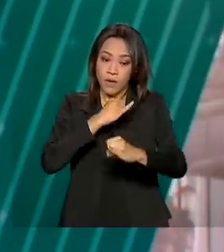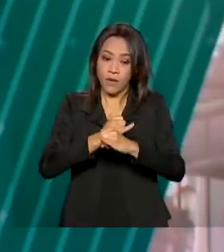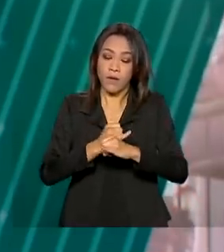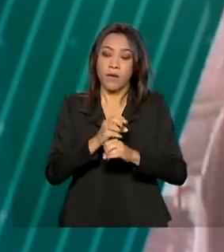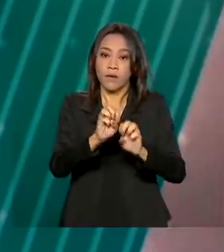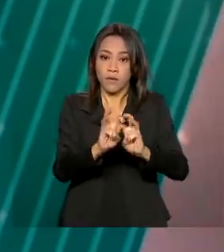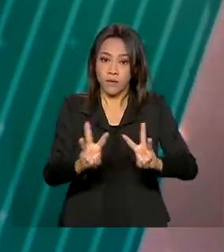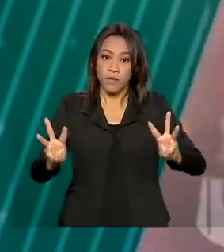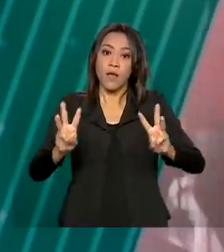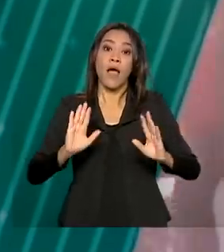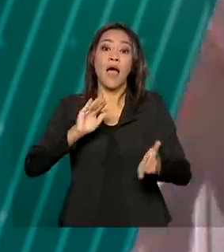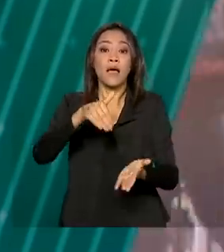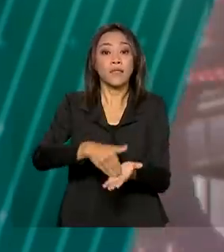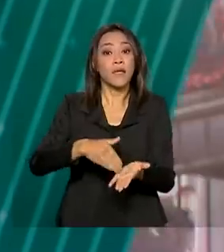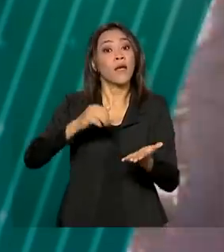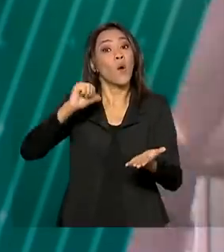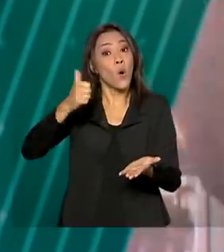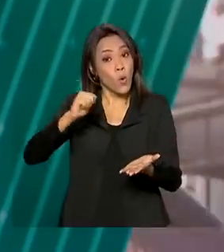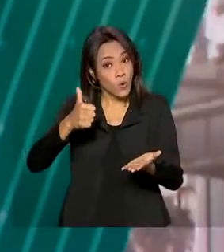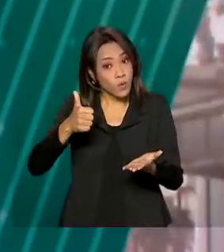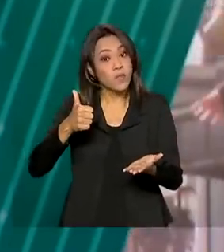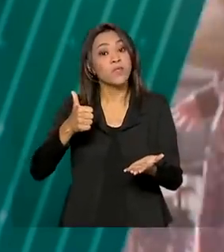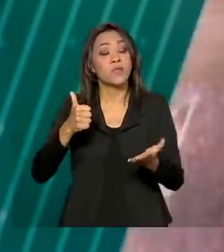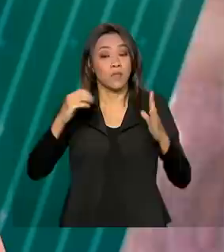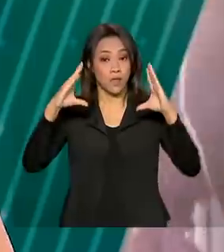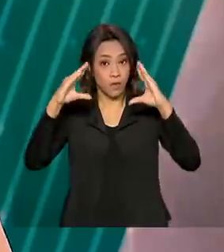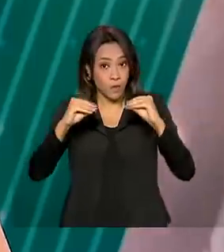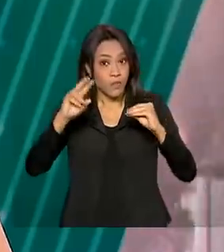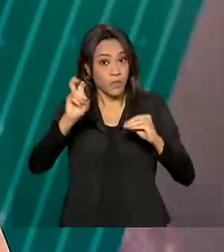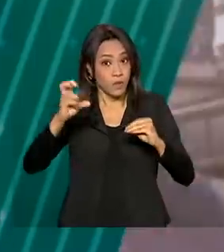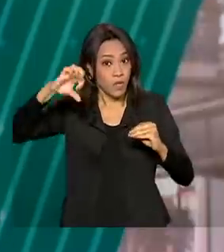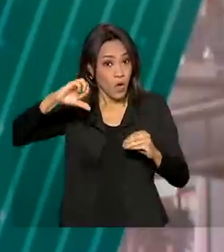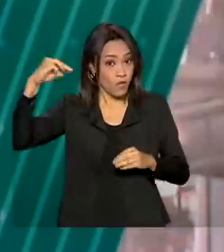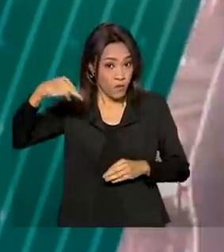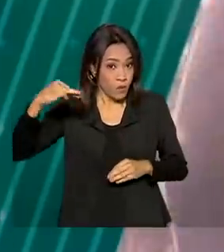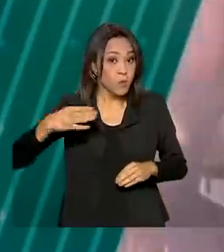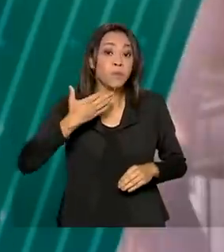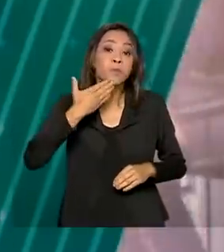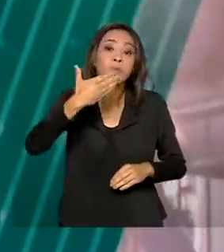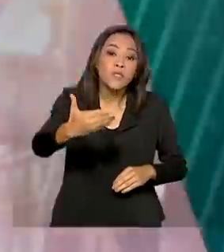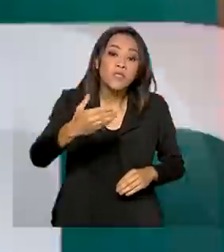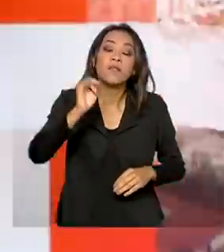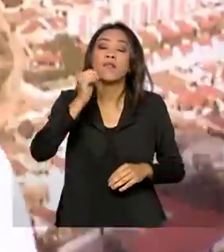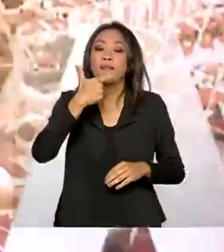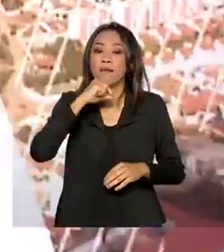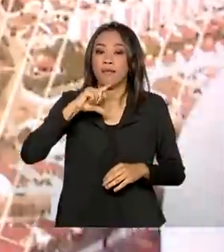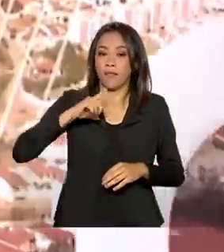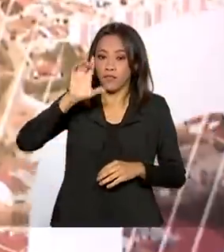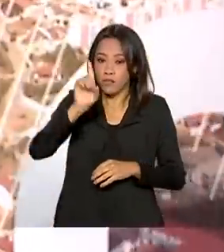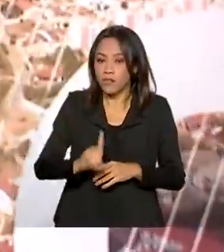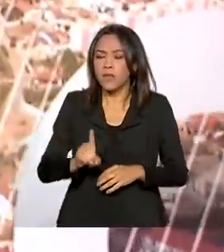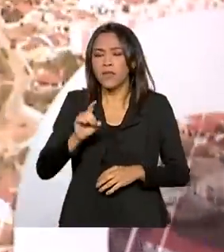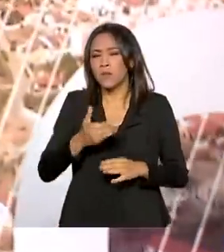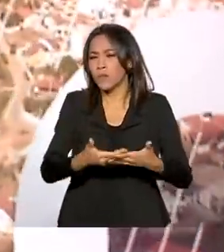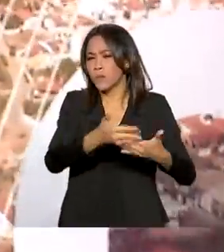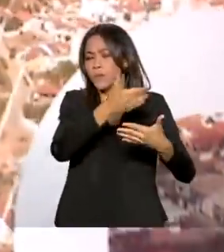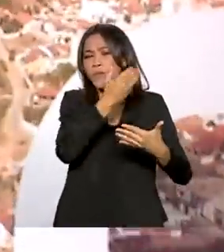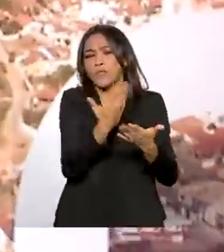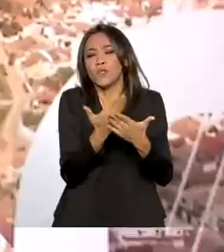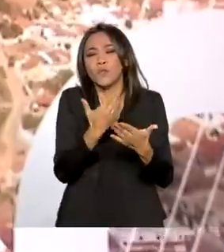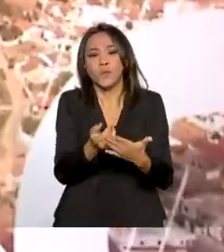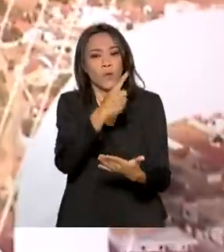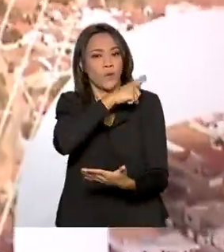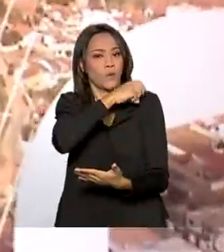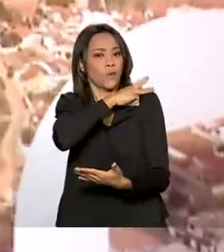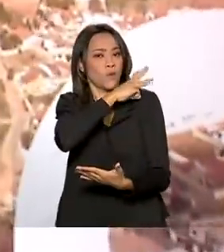às 11 horas e 59 minutos da noite de hoje e fazer essa solicitação. Tem direito ao benefício quem fez todo o ensino médio em escola